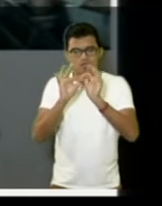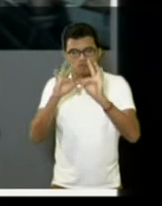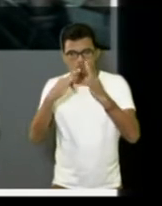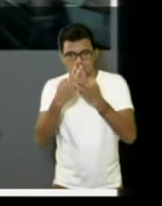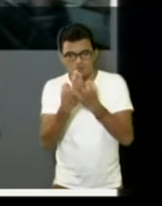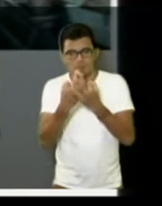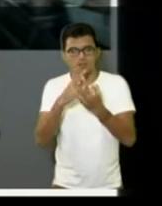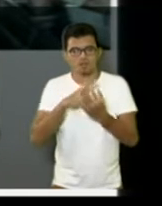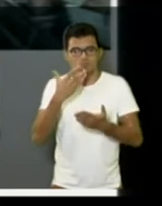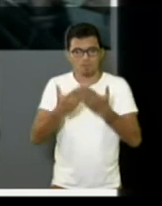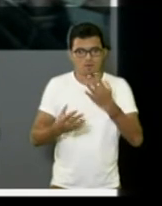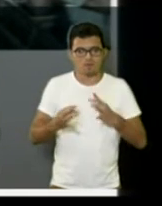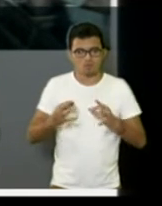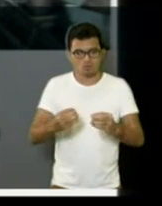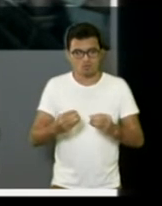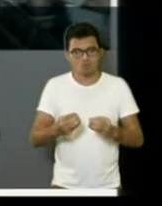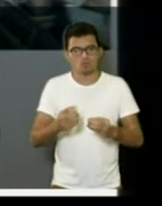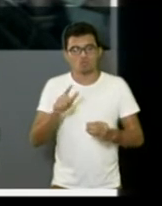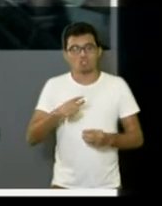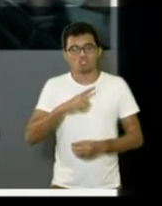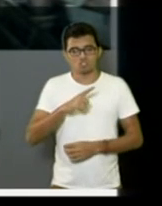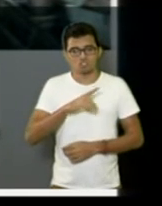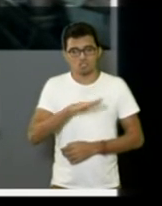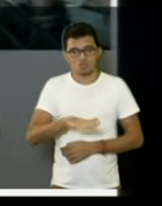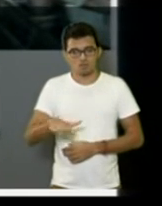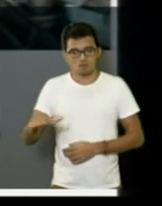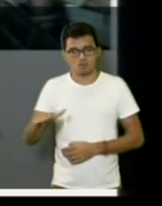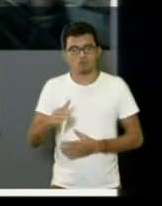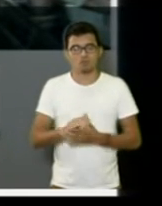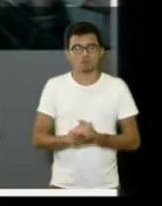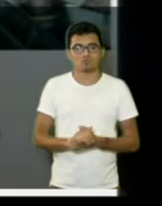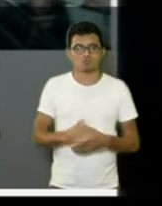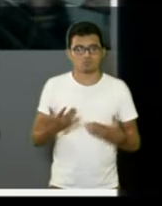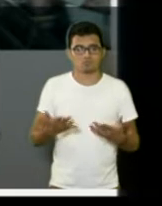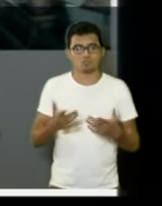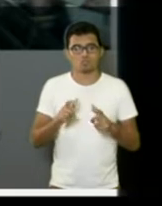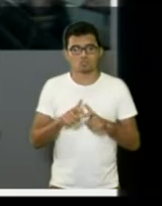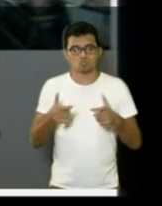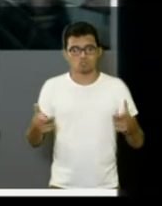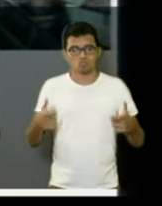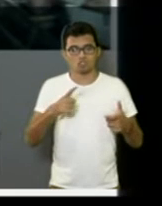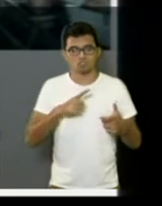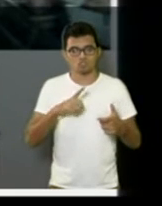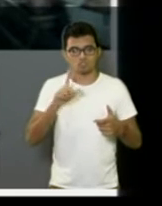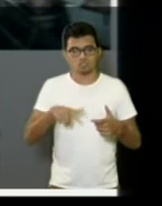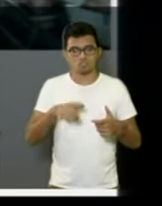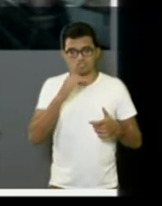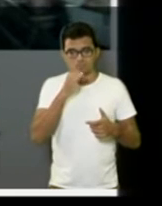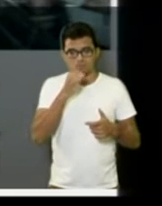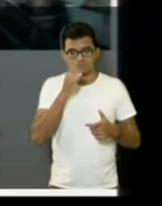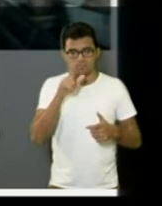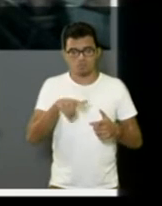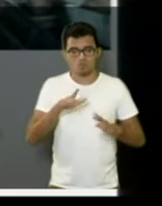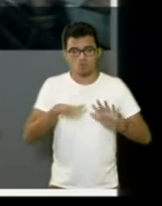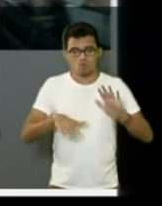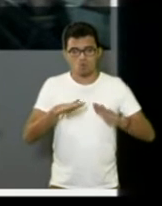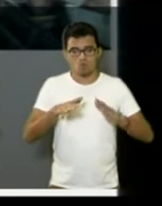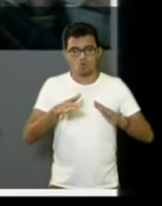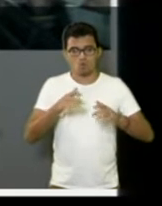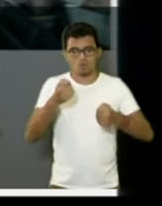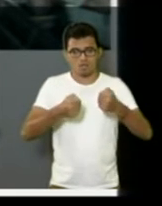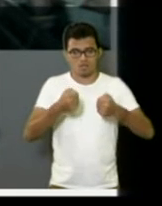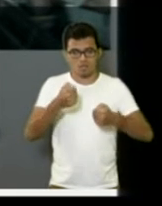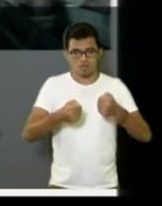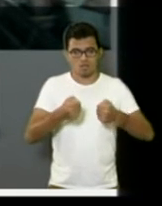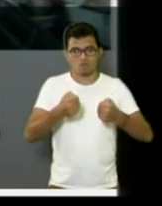que estavam lá, que perderam tudo. Tinha criança, sorte que rebentou o portão da casa, que o carro chegou a rebentar o portão, senão podia